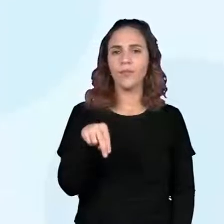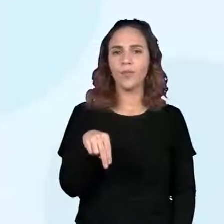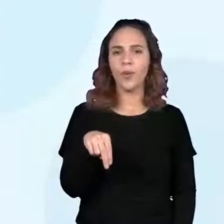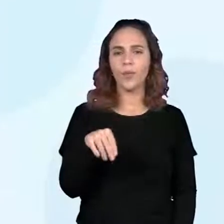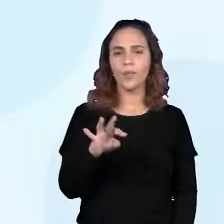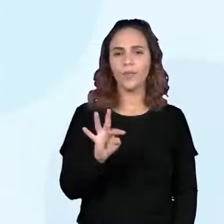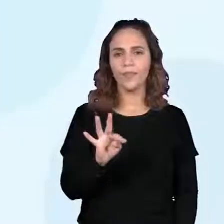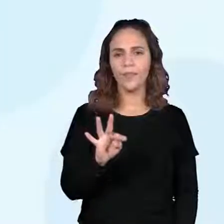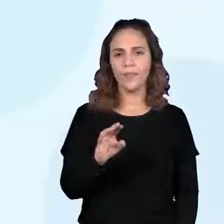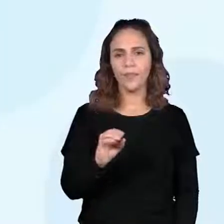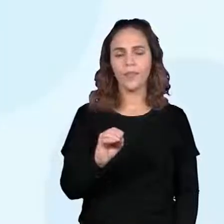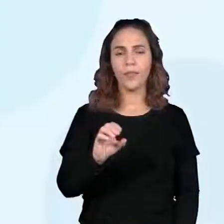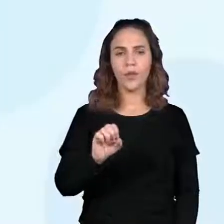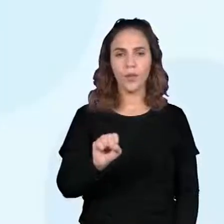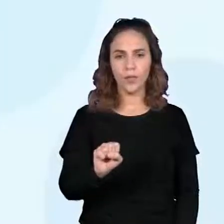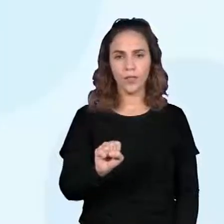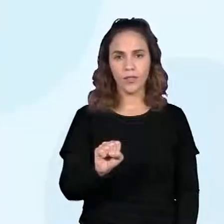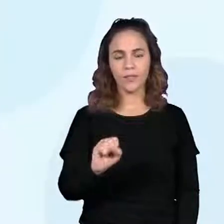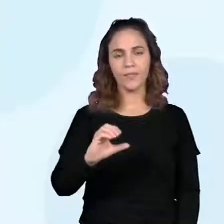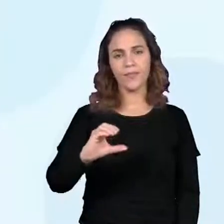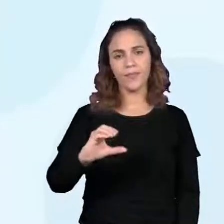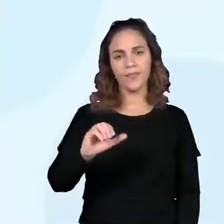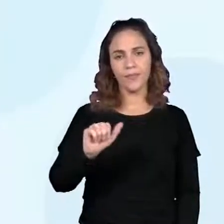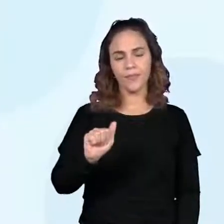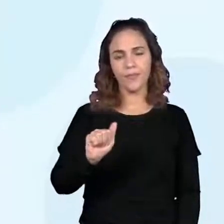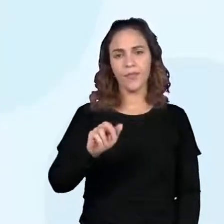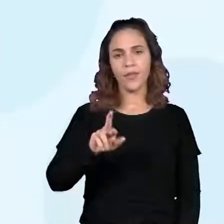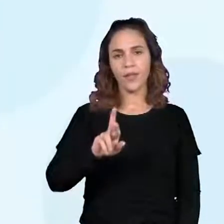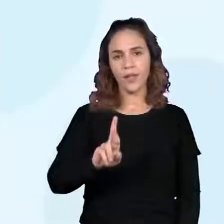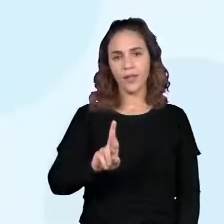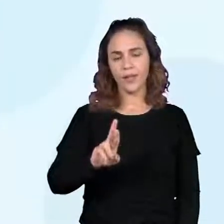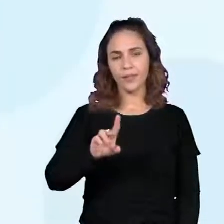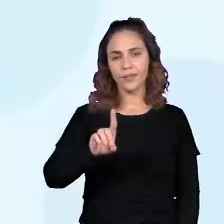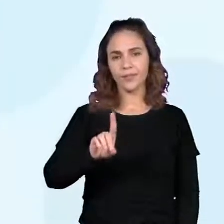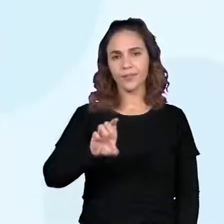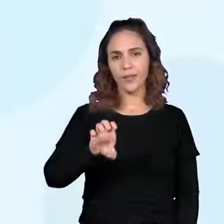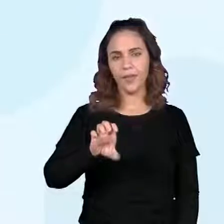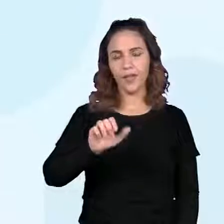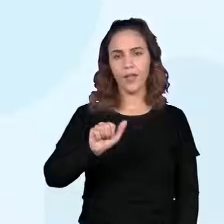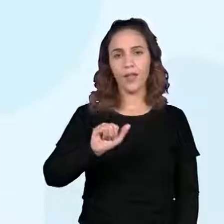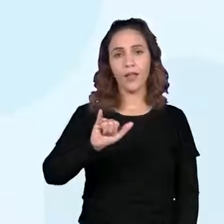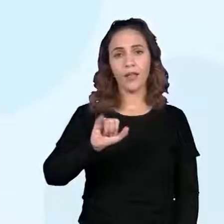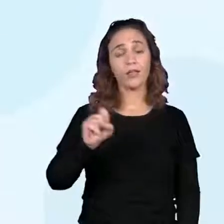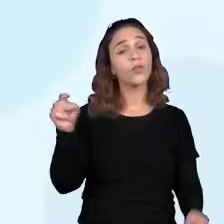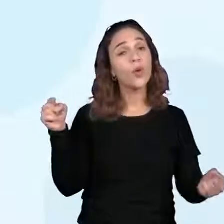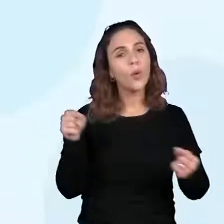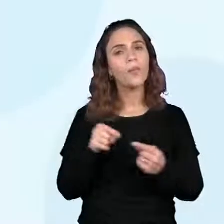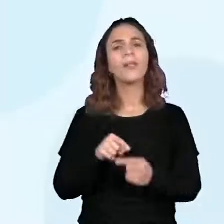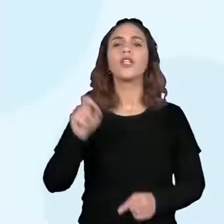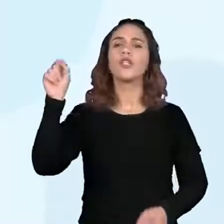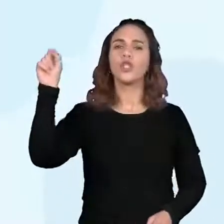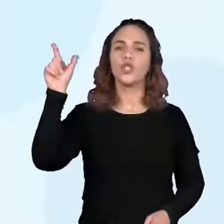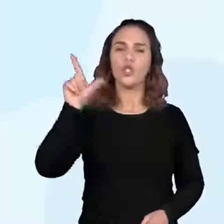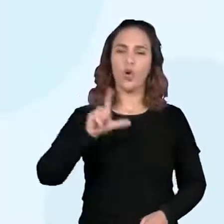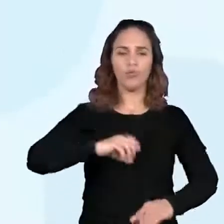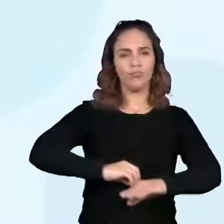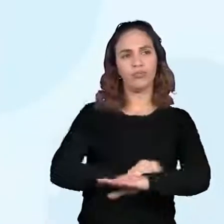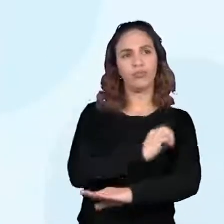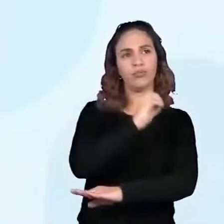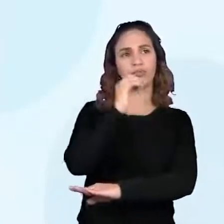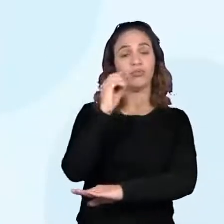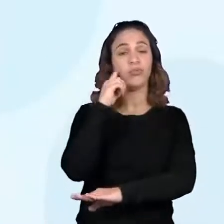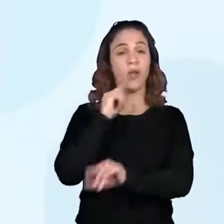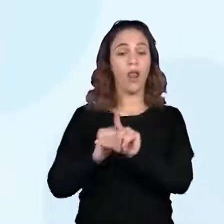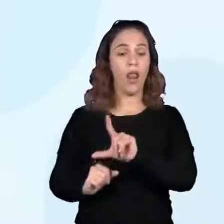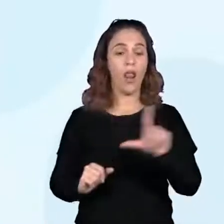e são diretamente ligadas ao trajeto do sol no céu ao longo do dia. Leste, onde